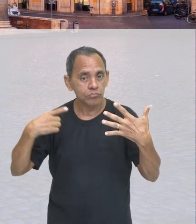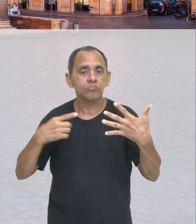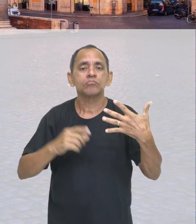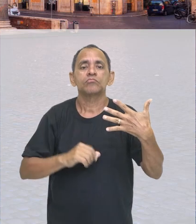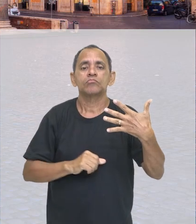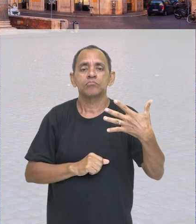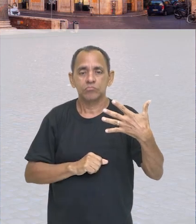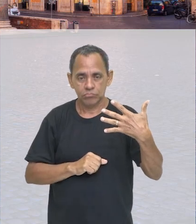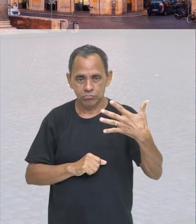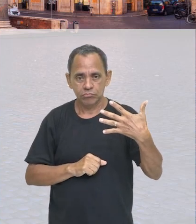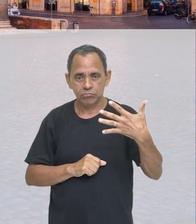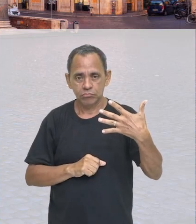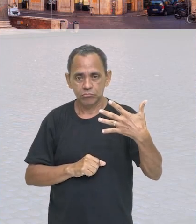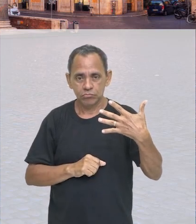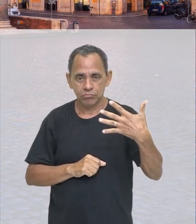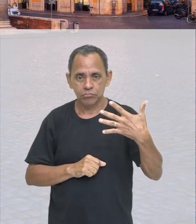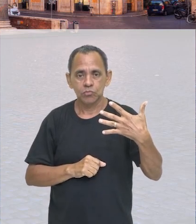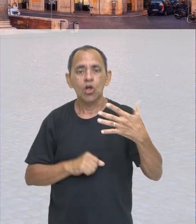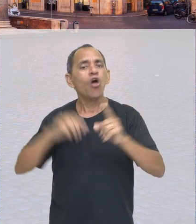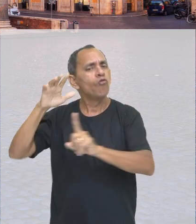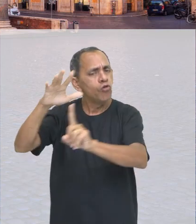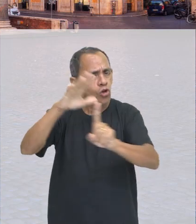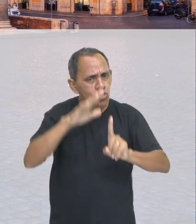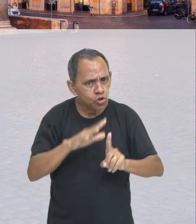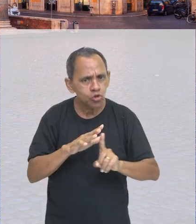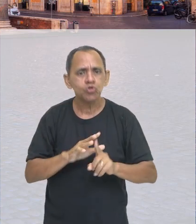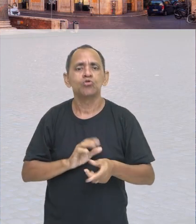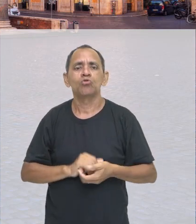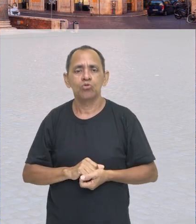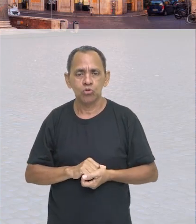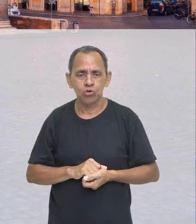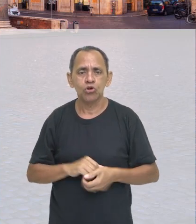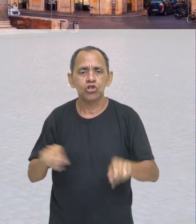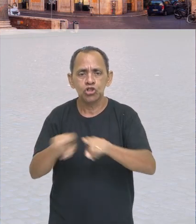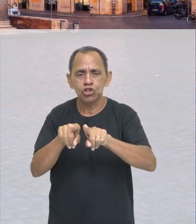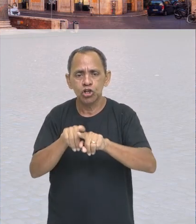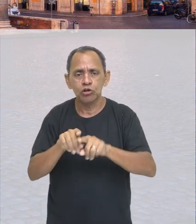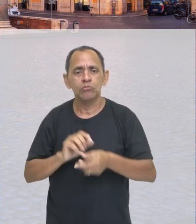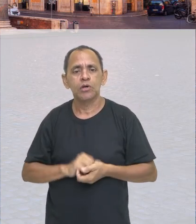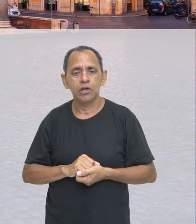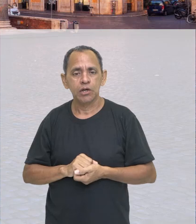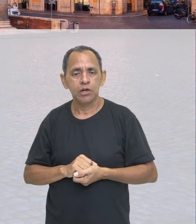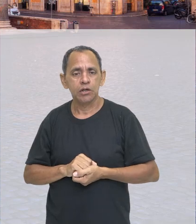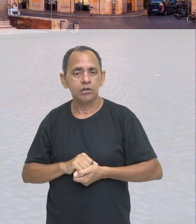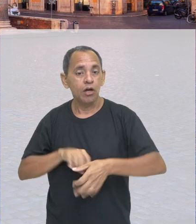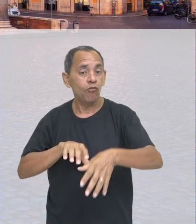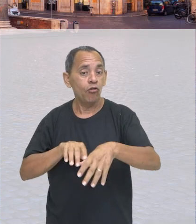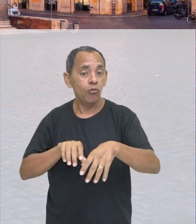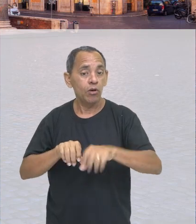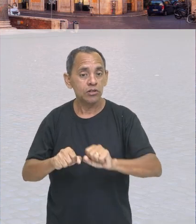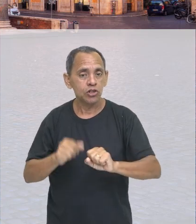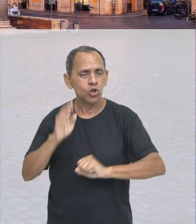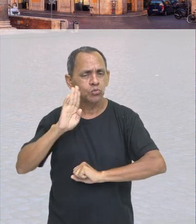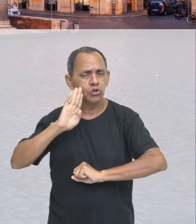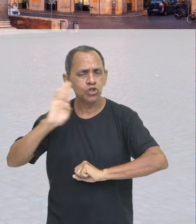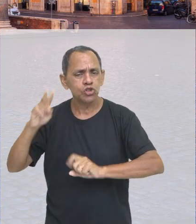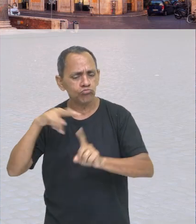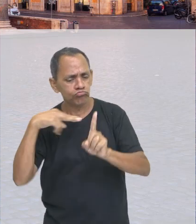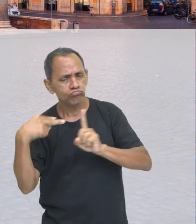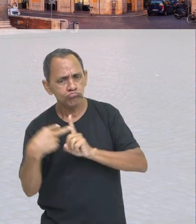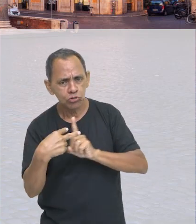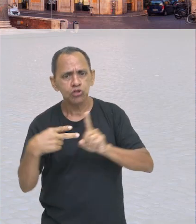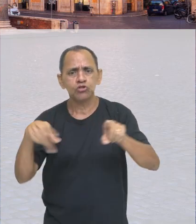influenciou bastante também, tá? A formação do direito aqui no Brasil, os princípios advindos de lá,